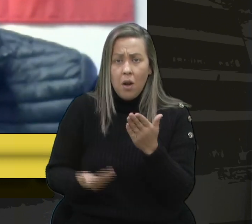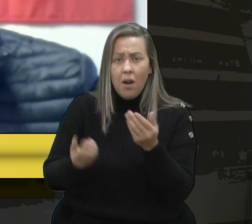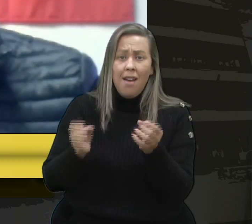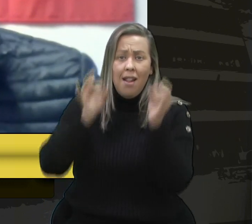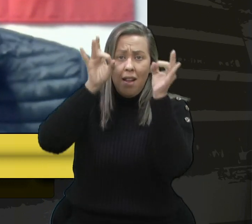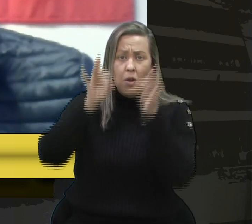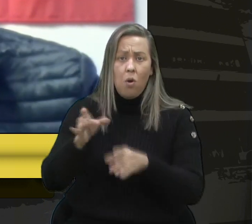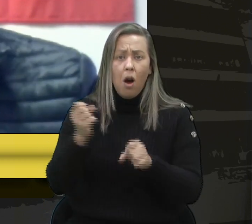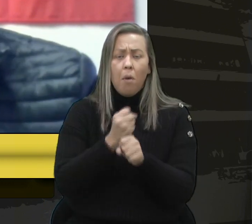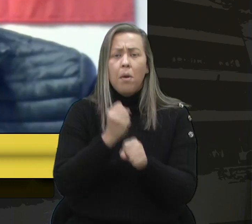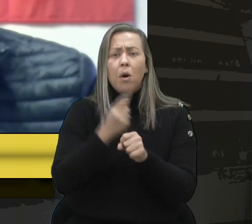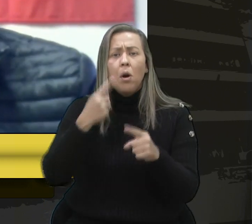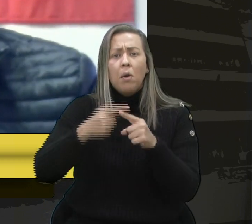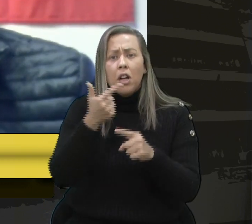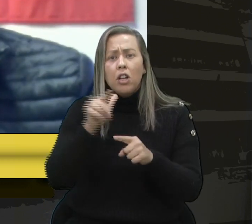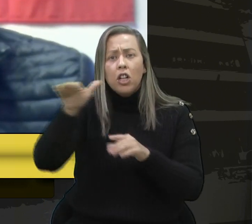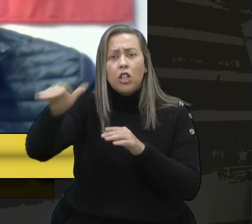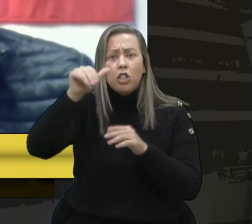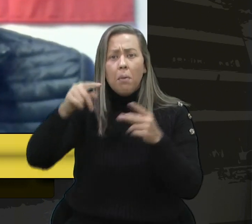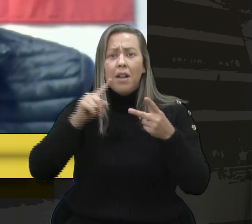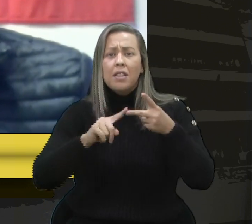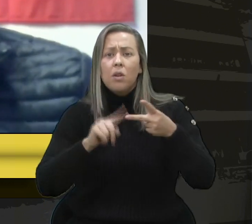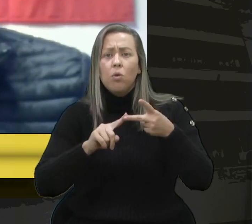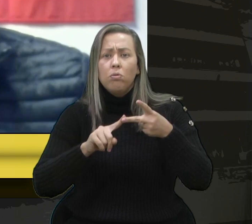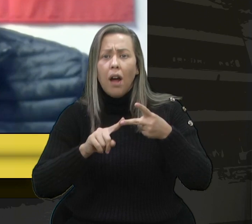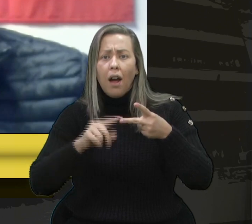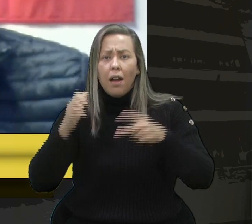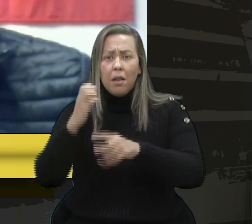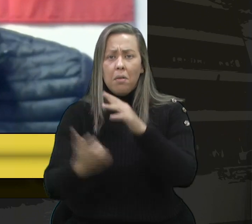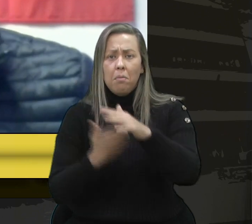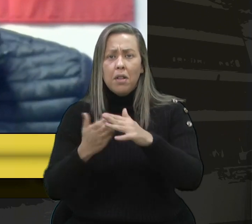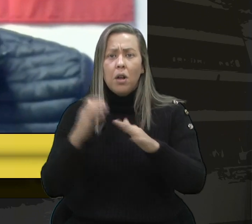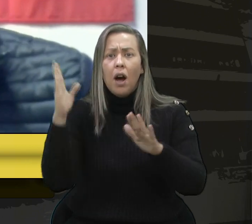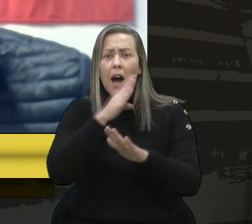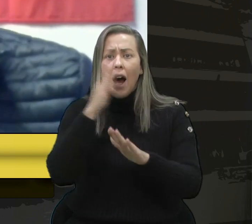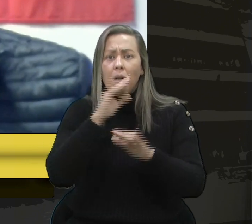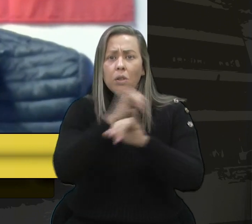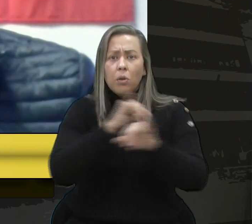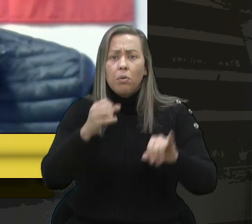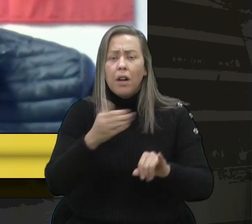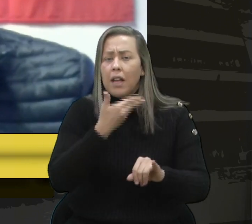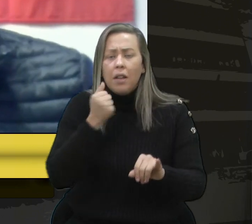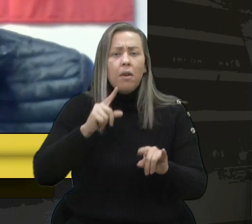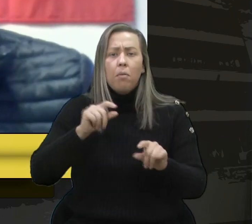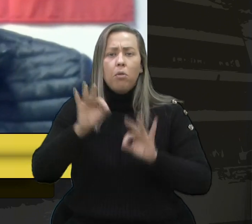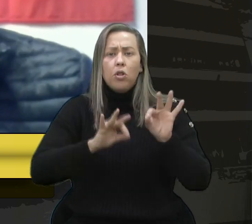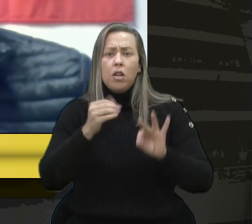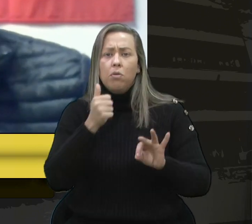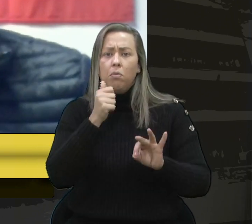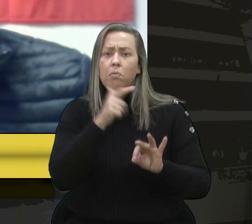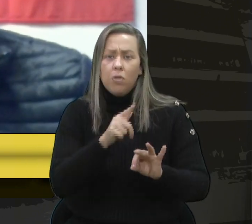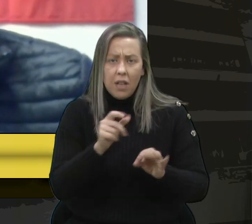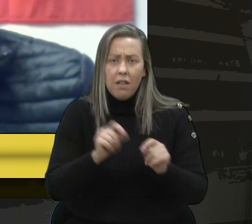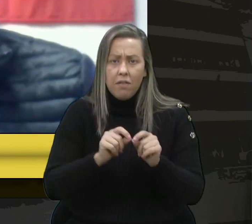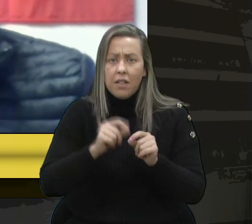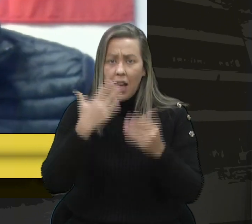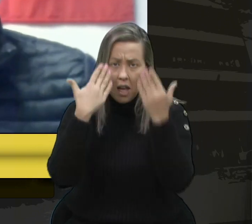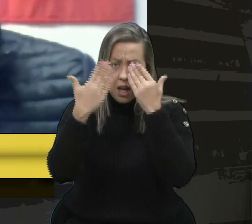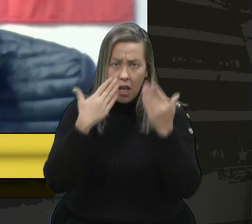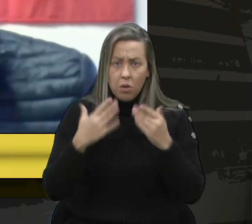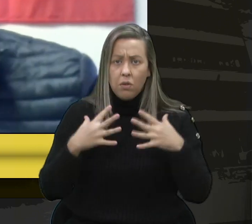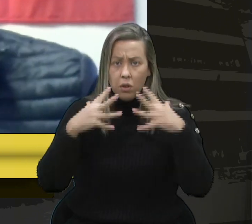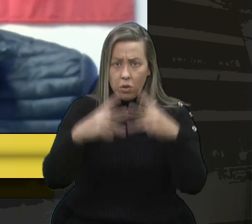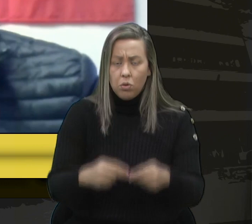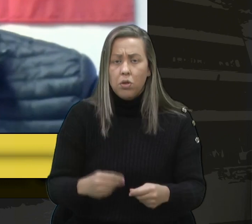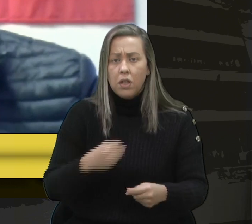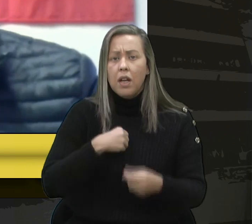obra, por que não chamar a segunda colocada? Por que essa pressa em anunciar a inviabilidade do projeto? É com essas dúvidas, então,